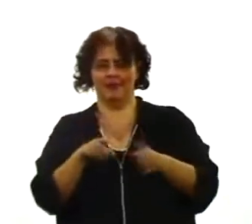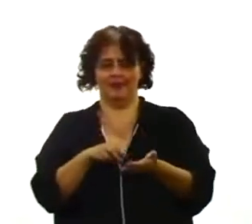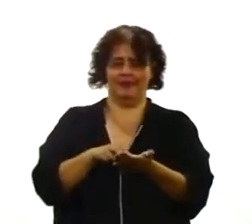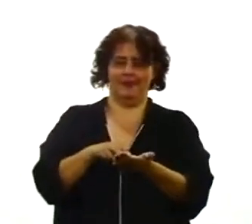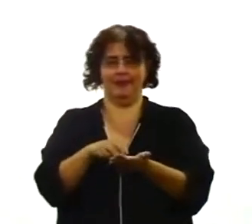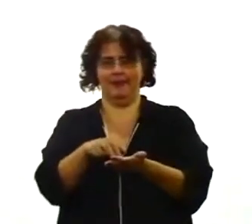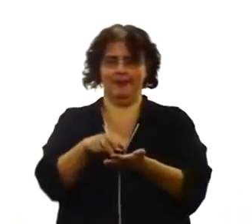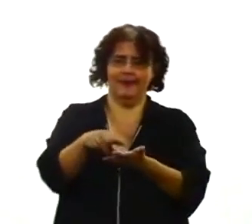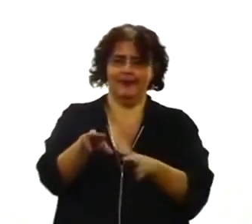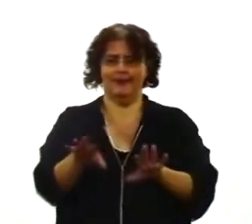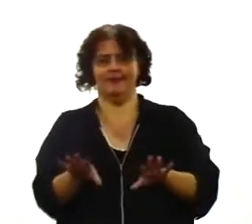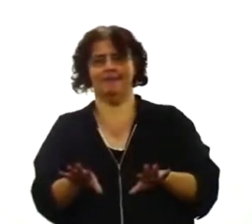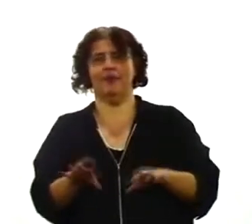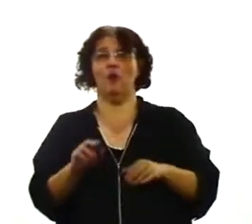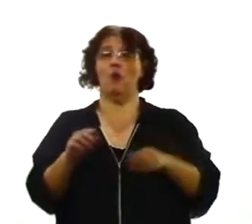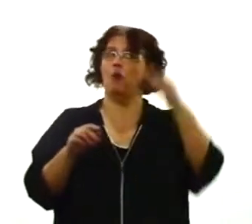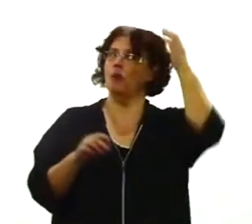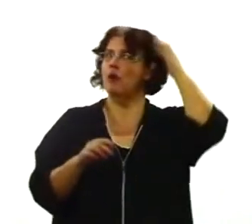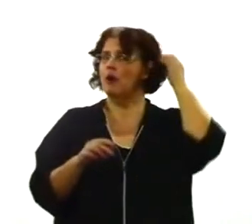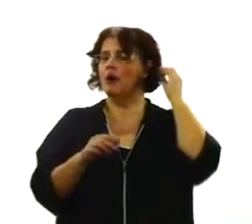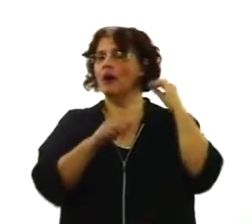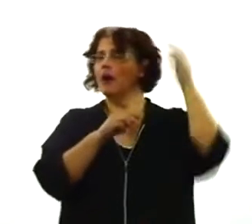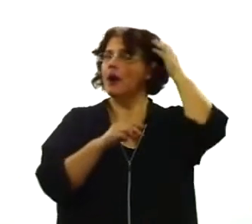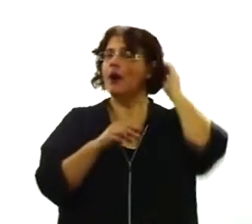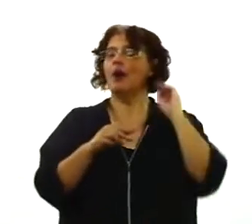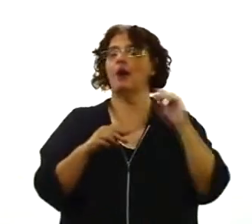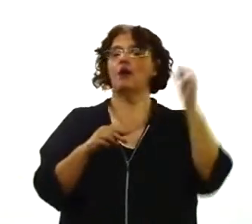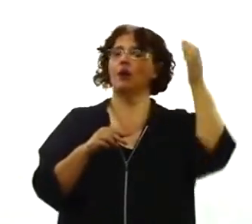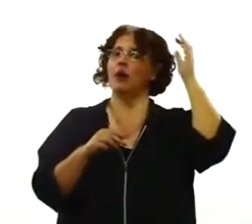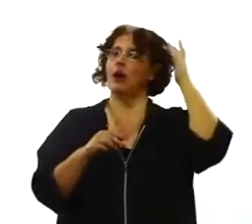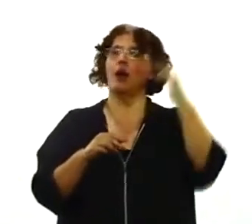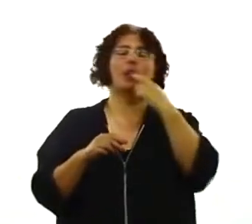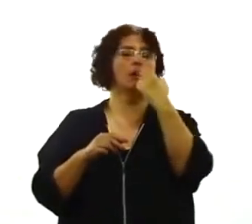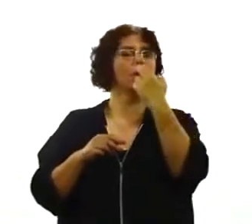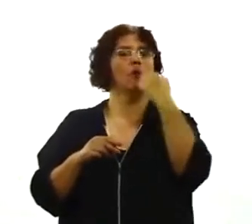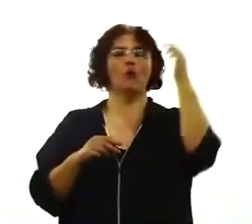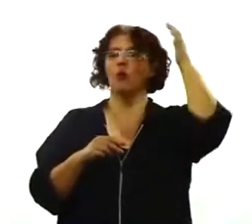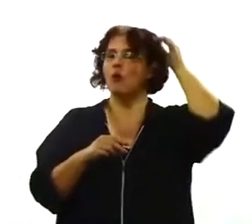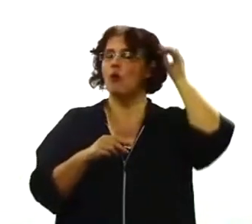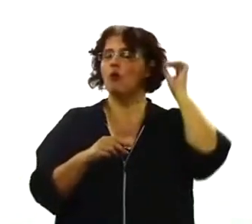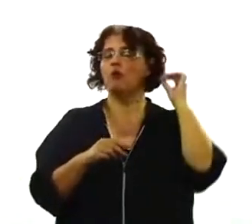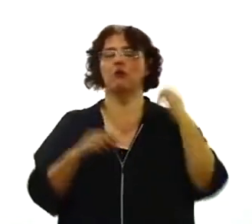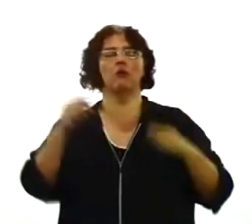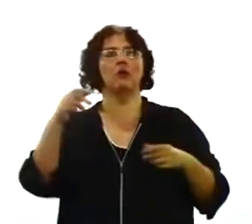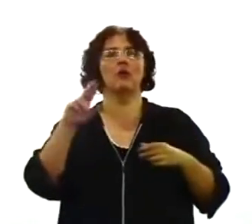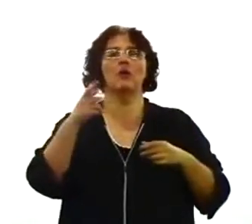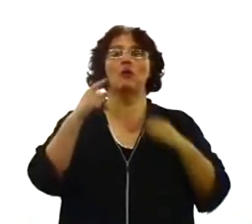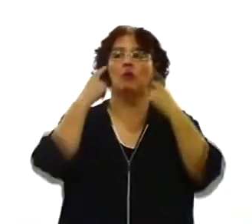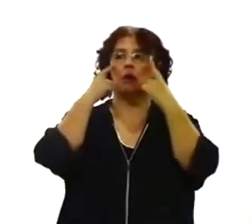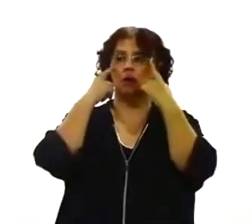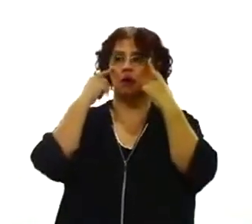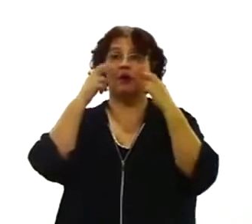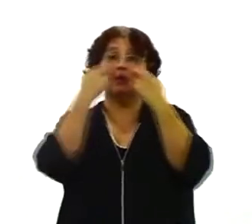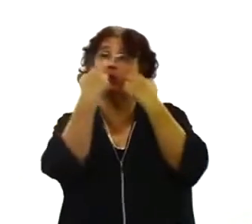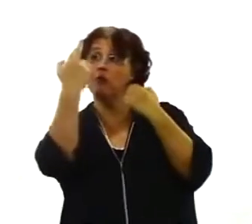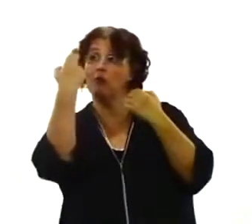cor do cabelo. Às vezes herdamos o biotipo. Herdamos cor de olhos. Herdamos altura. Tudo isso. Isso é só um